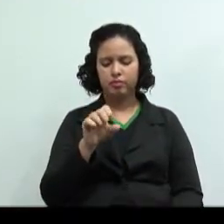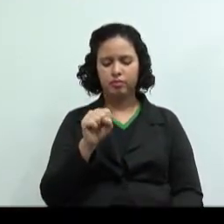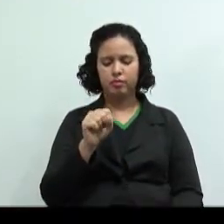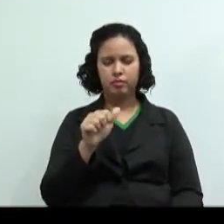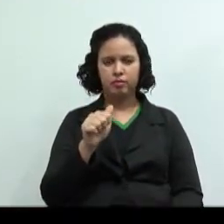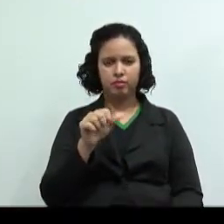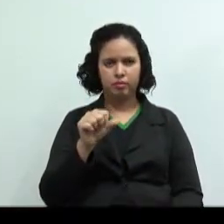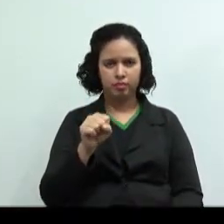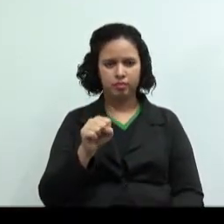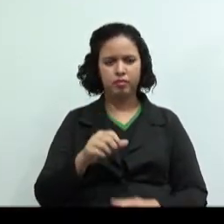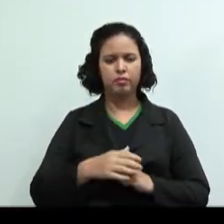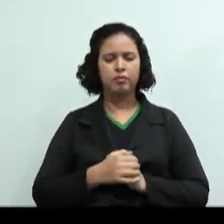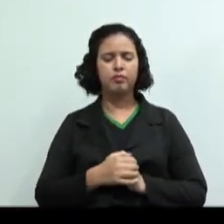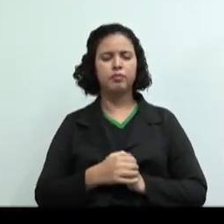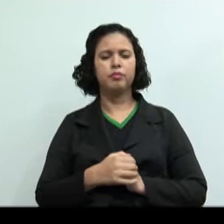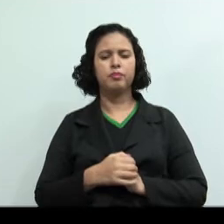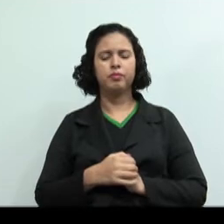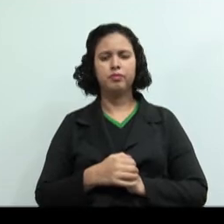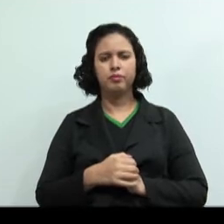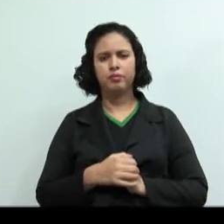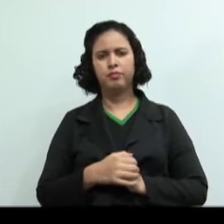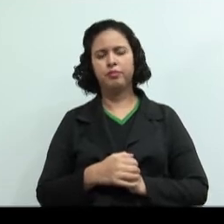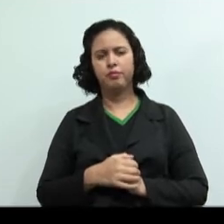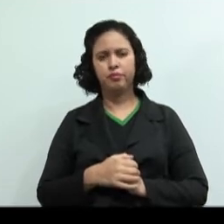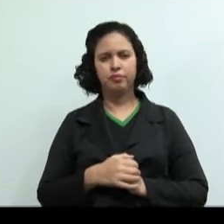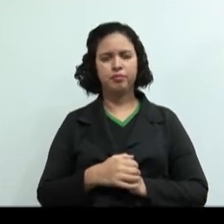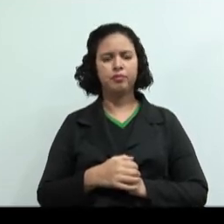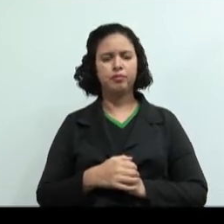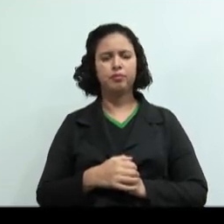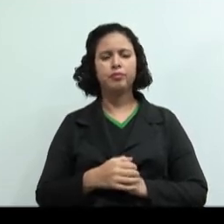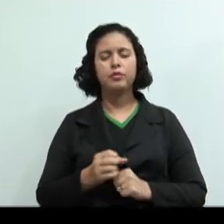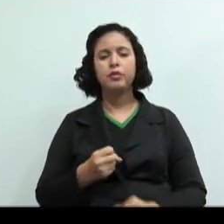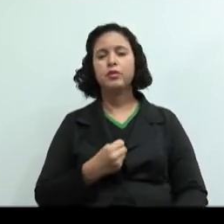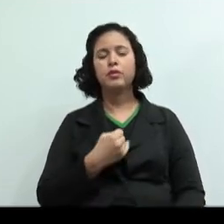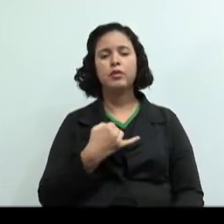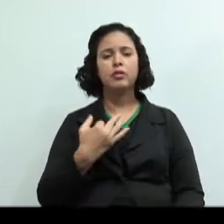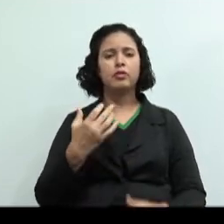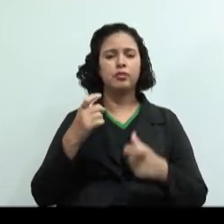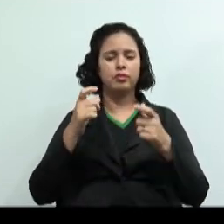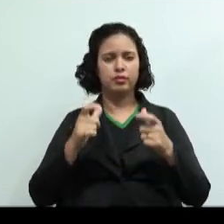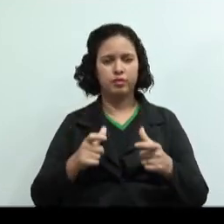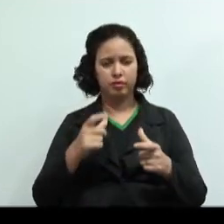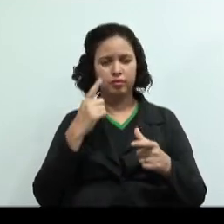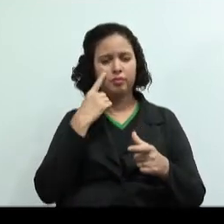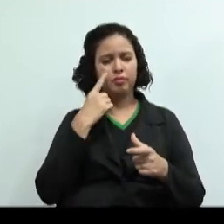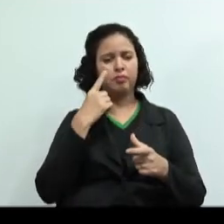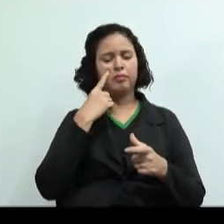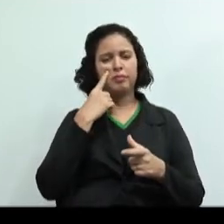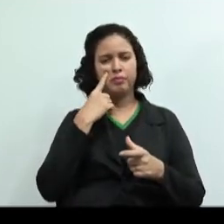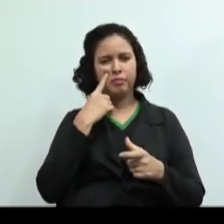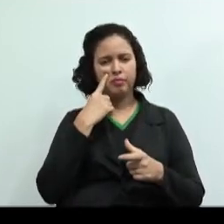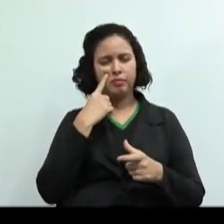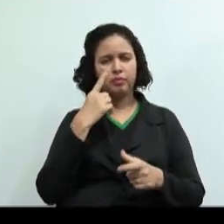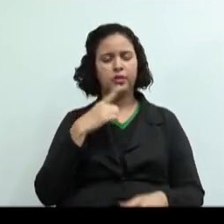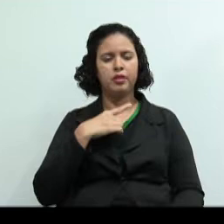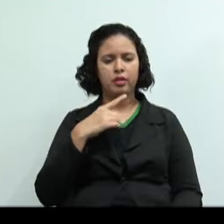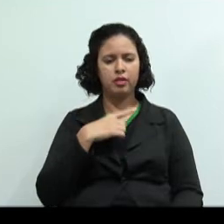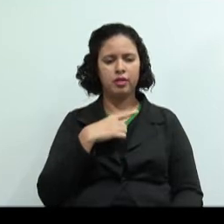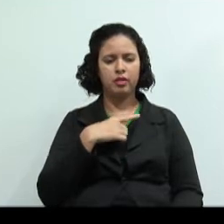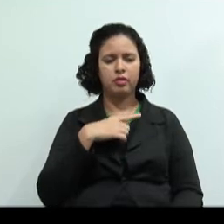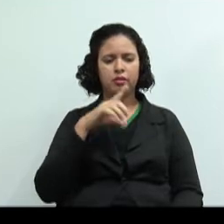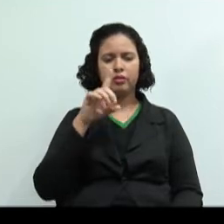Classificação dos custos dos dispêndios, quanto à alocação. Nós temos os custos